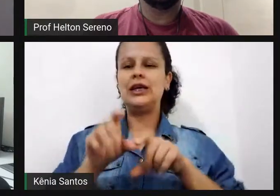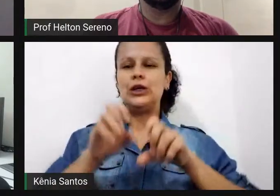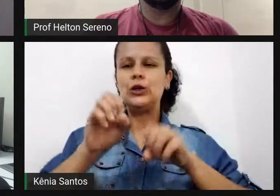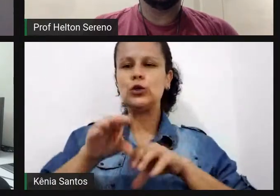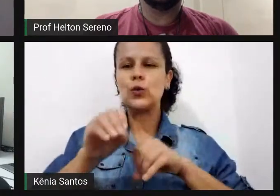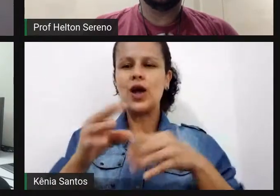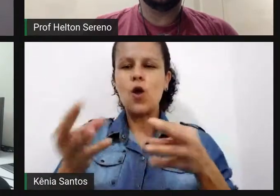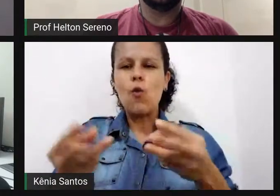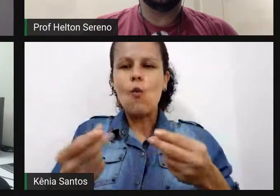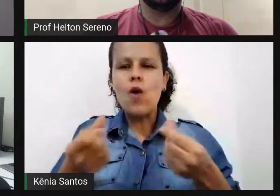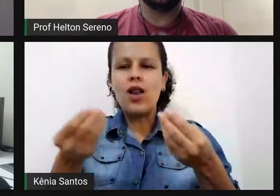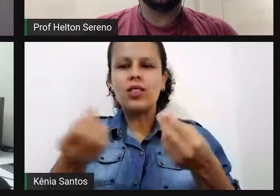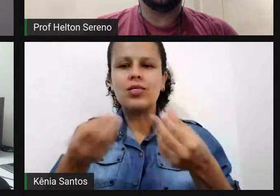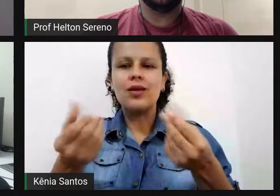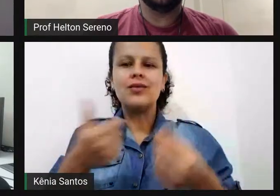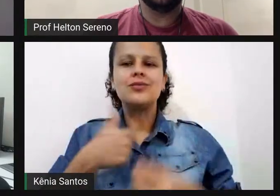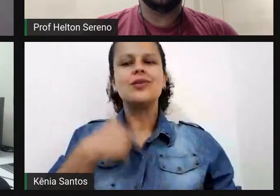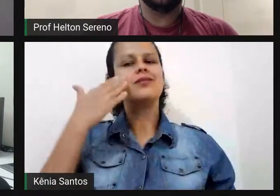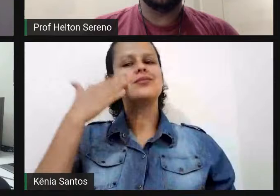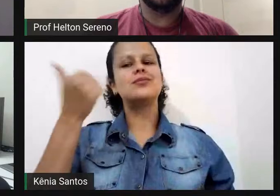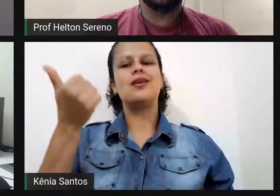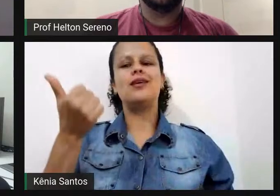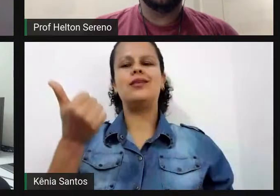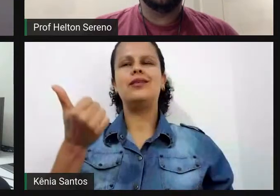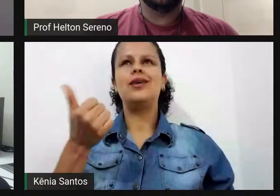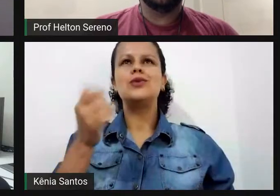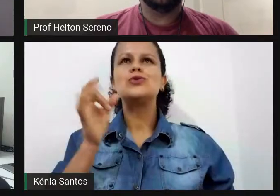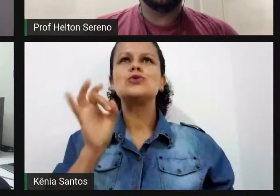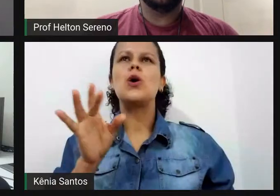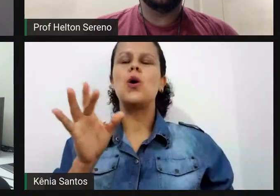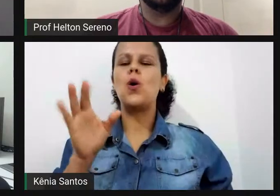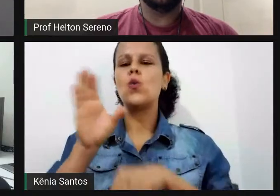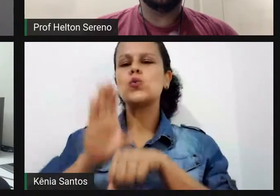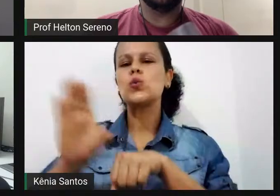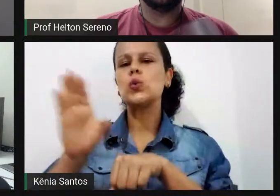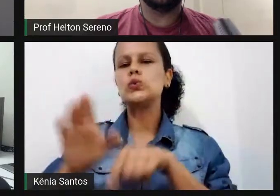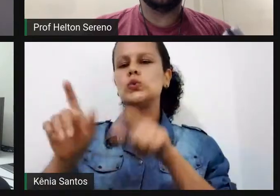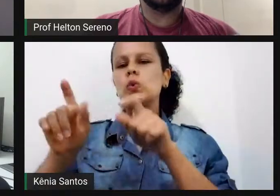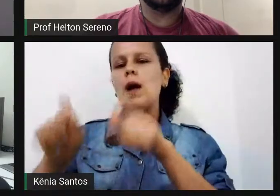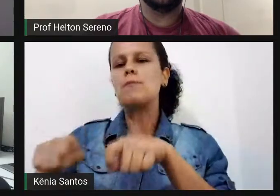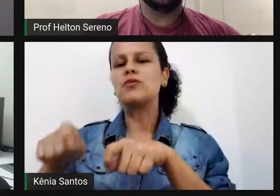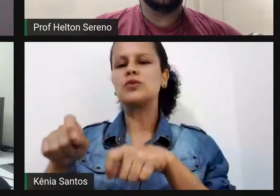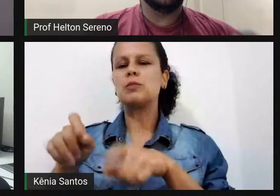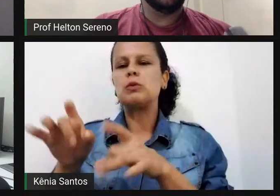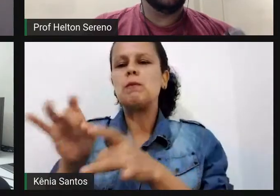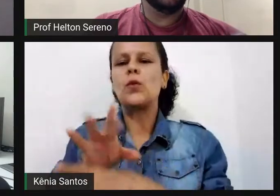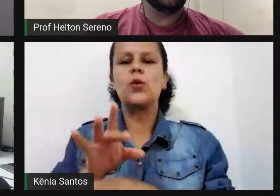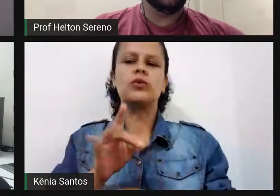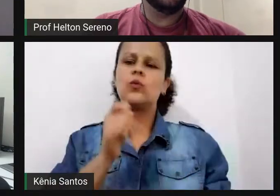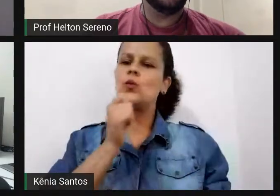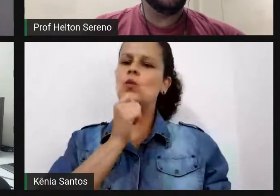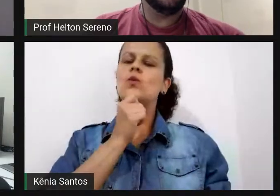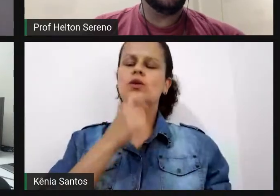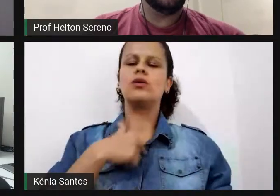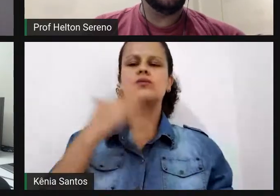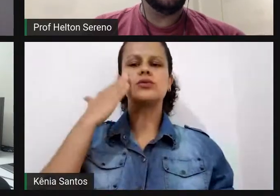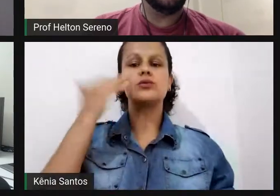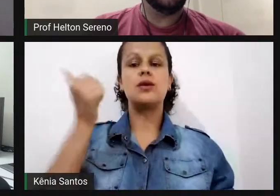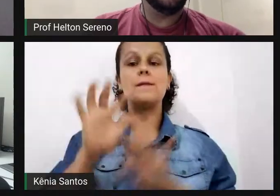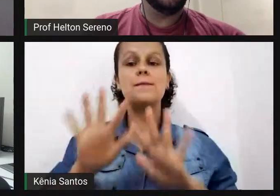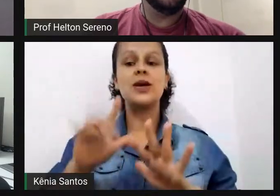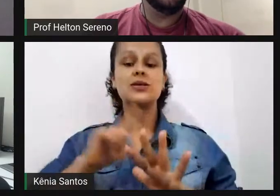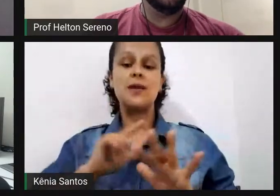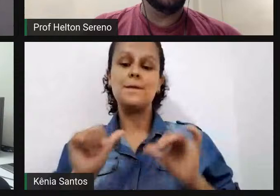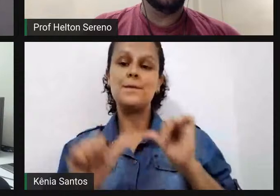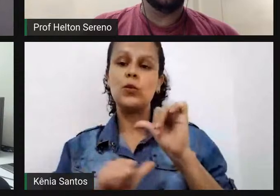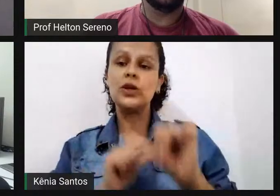muito mais que cursos de aperfeiçoamento. Mas eu também não posso me eximir de pequenas ou grandes mudanças que